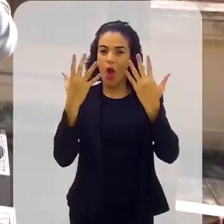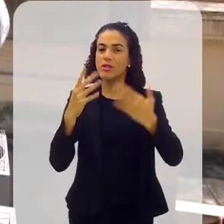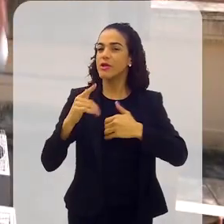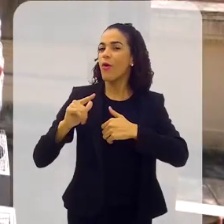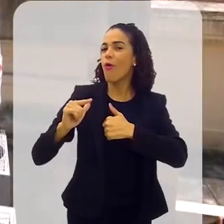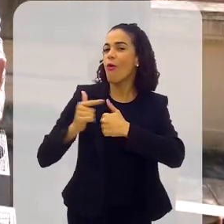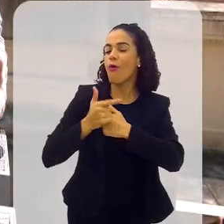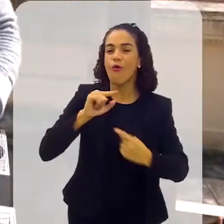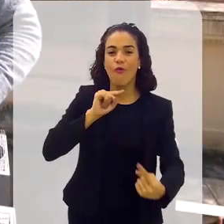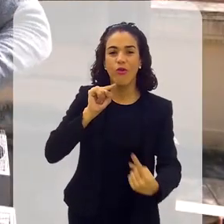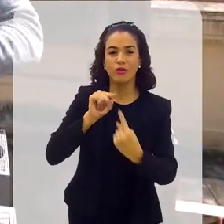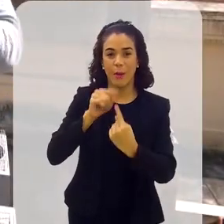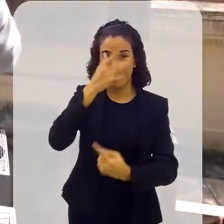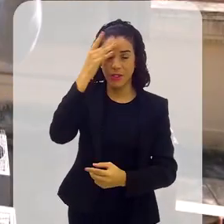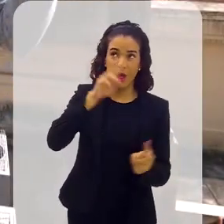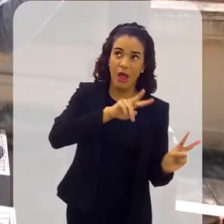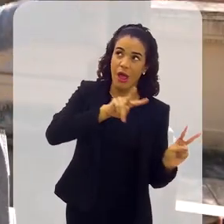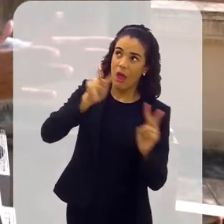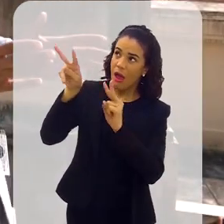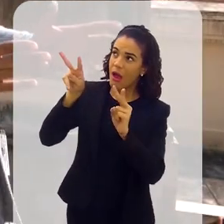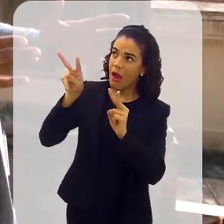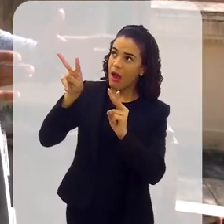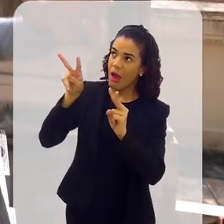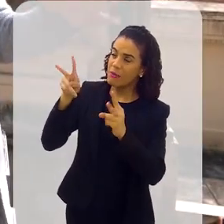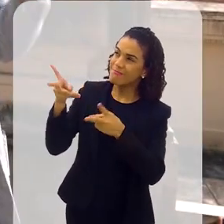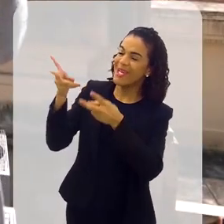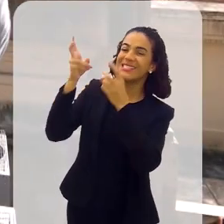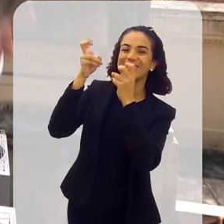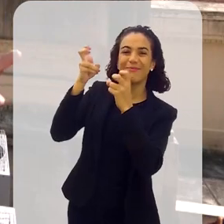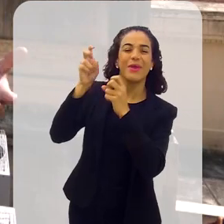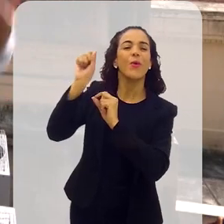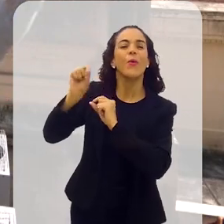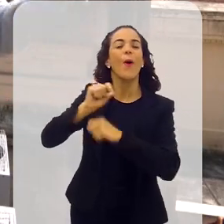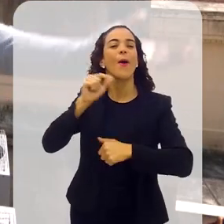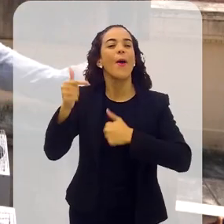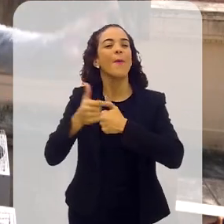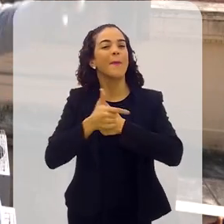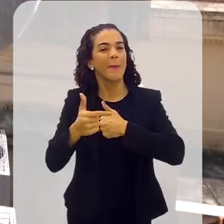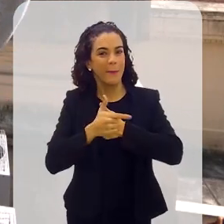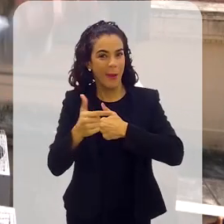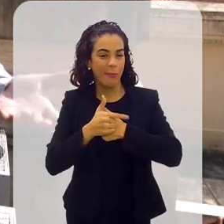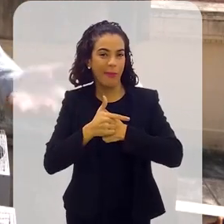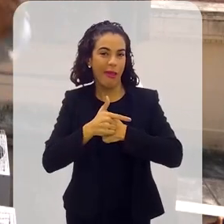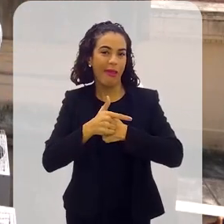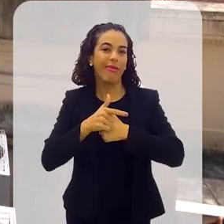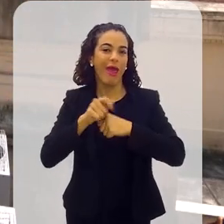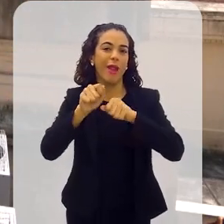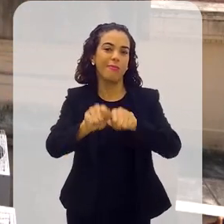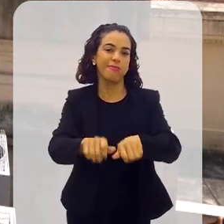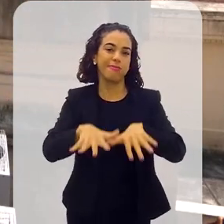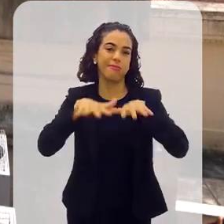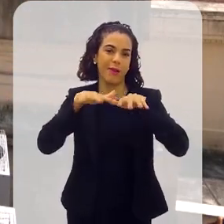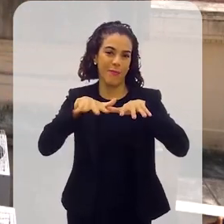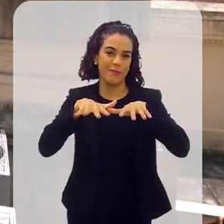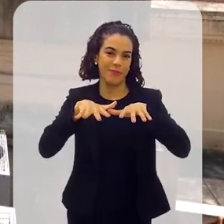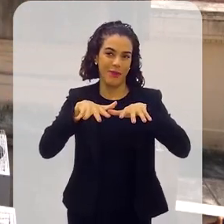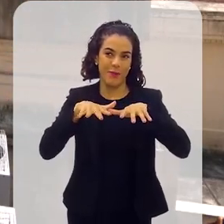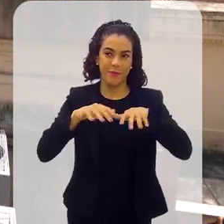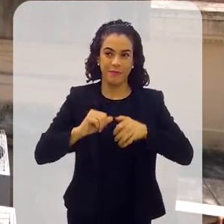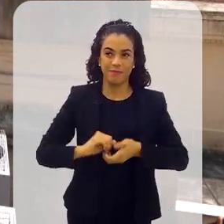da sua função. Então, todo aquele que olhasse para o Palácio entenderia a função dele, que era sediar o Congresso Nacional.